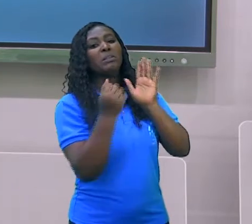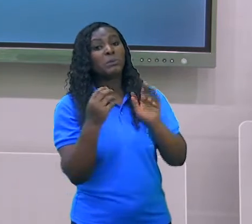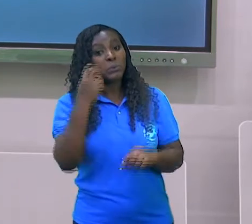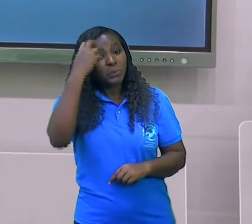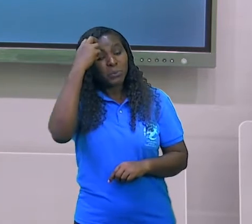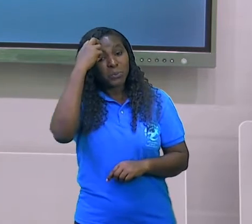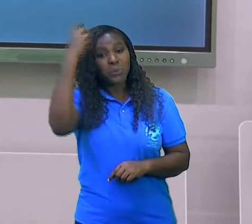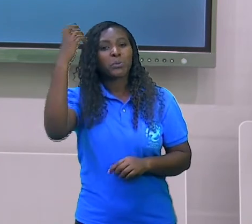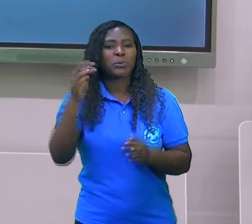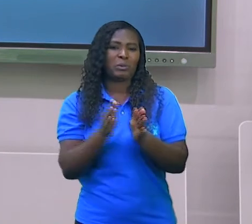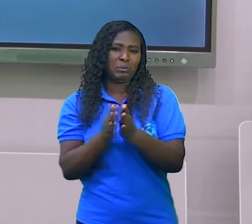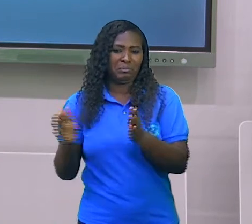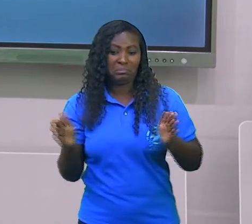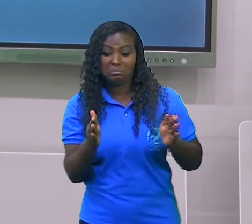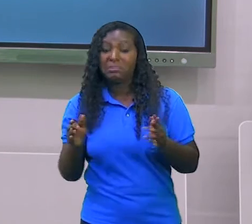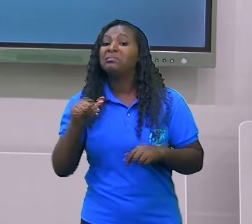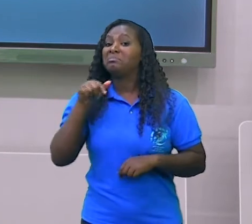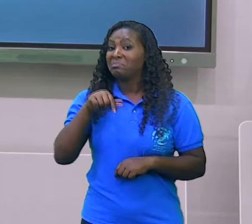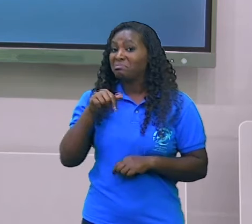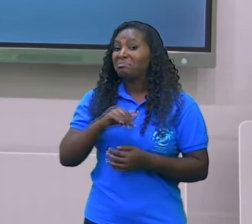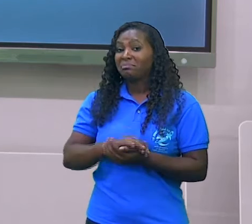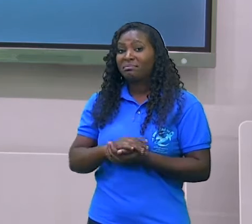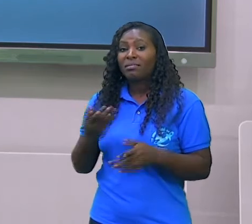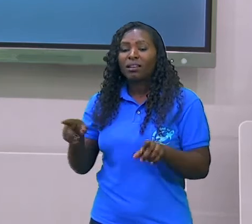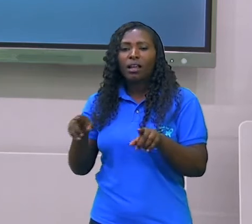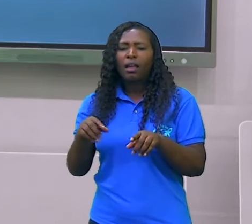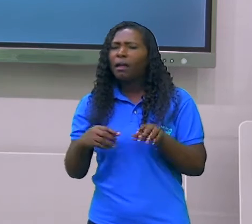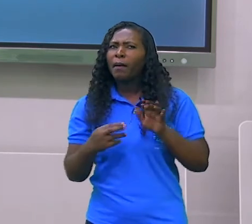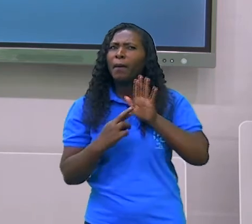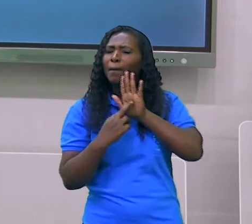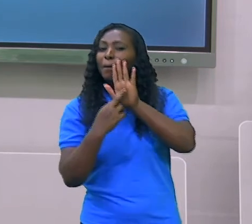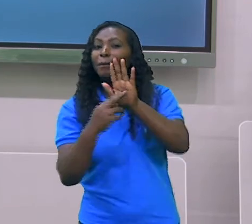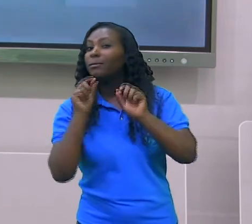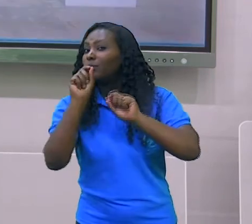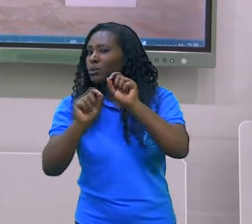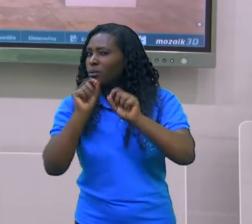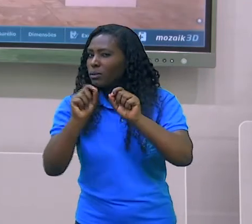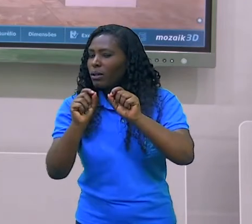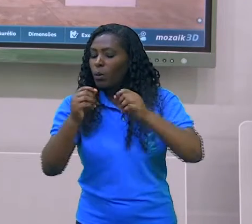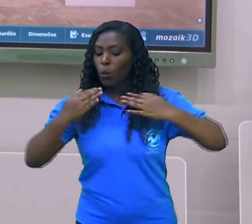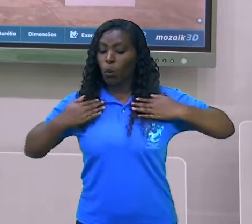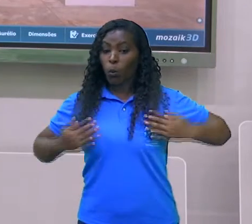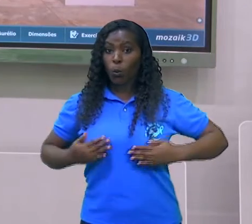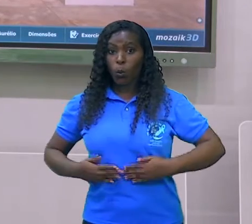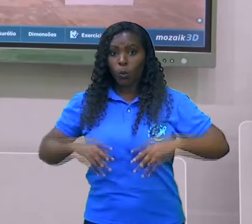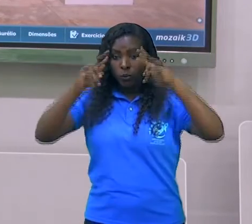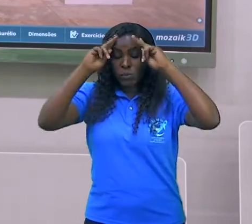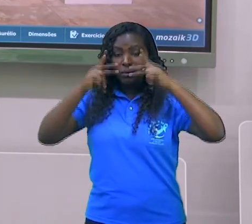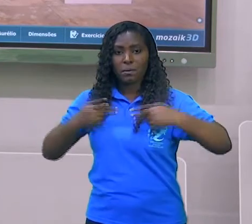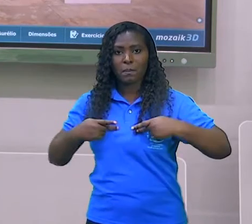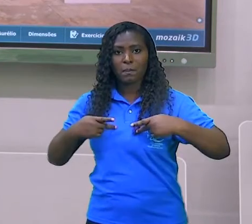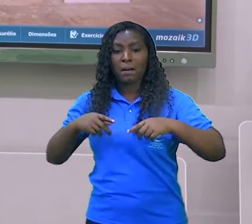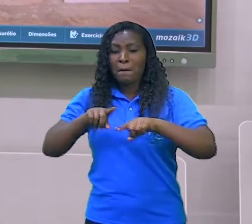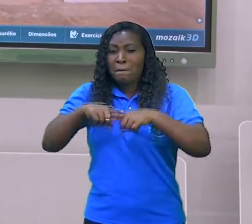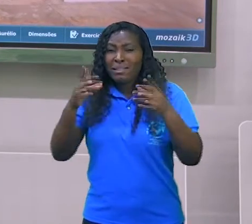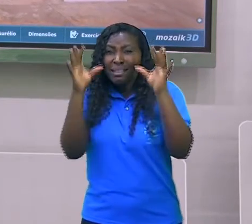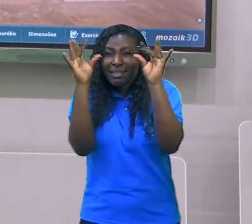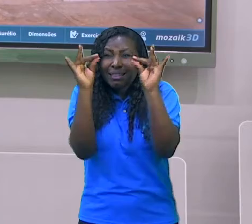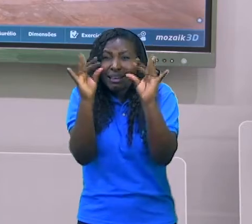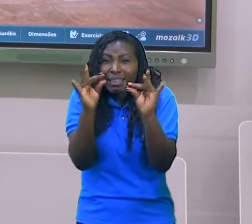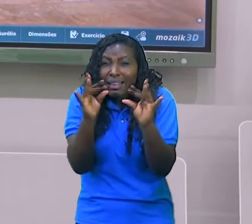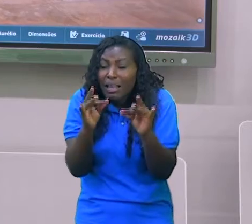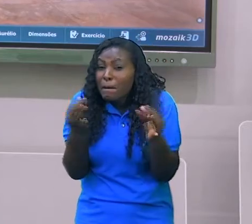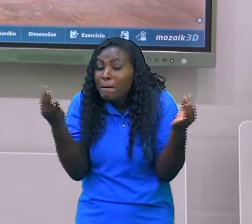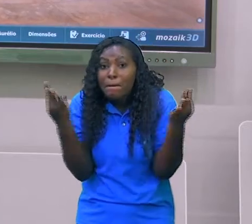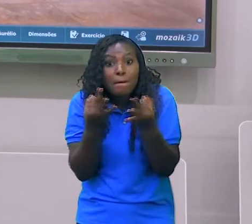Elas representam os corpos humanos e são meticulosamente detalhadas a ponto de